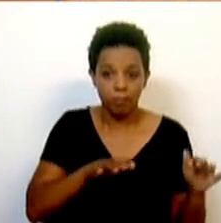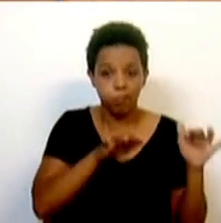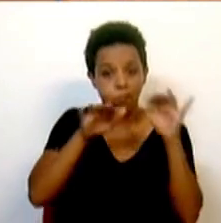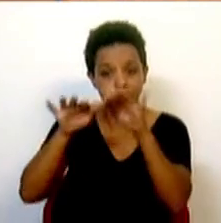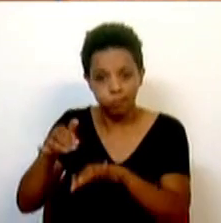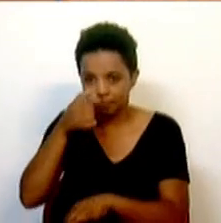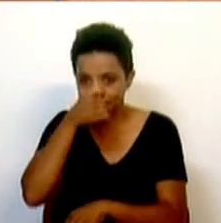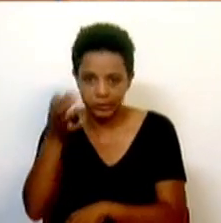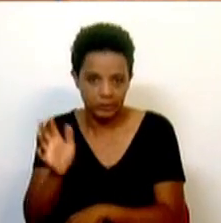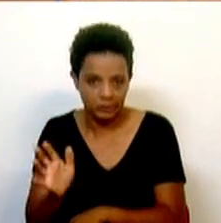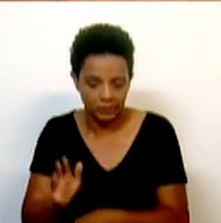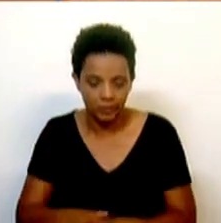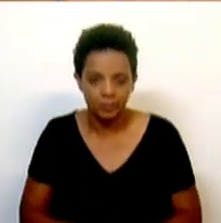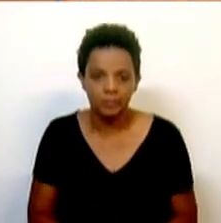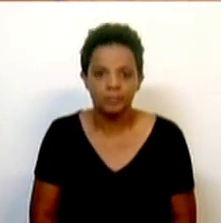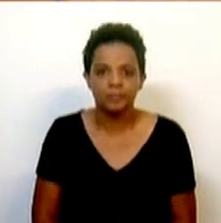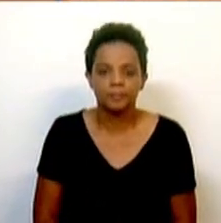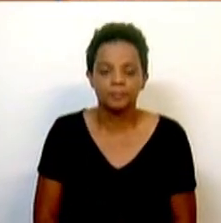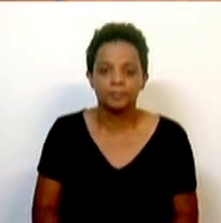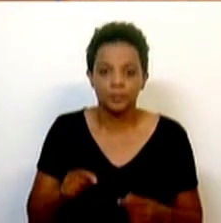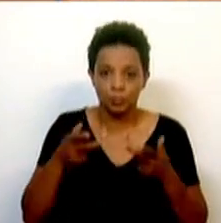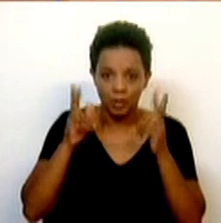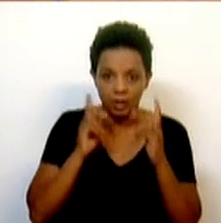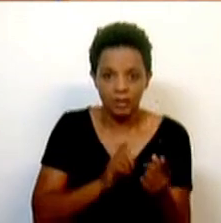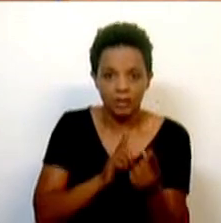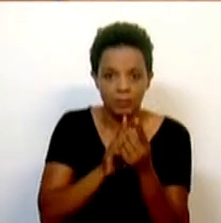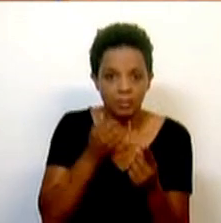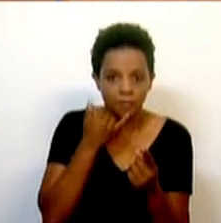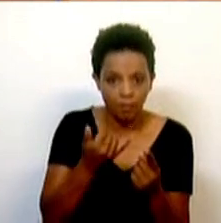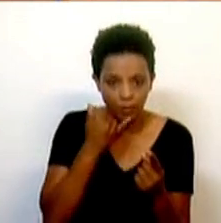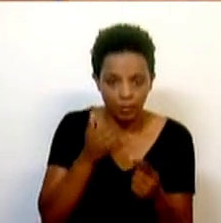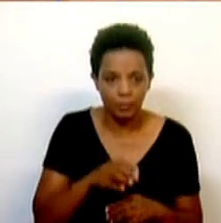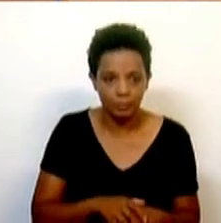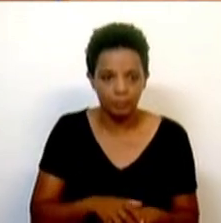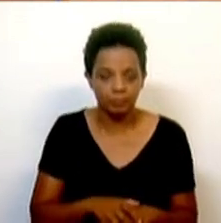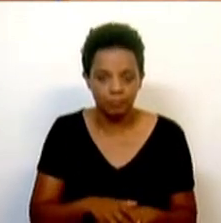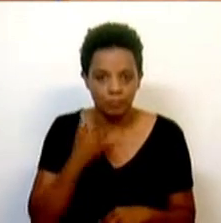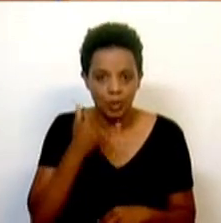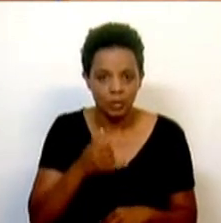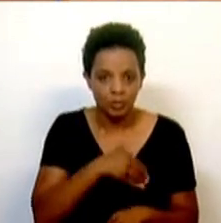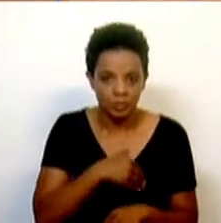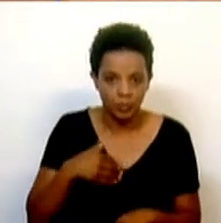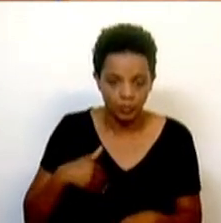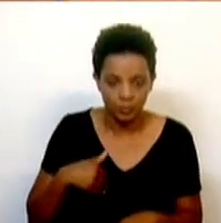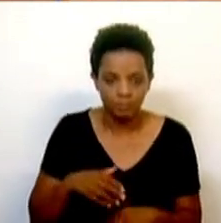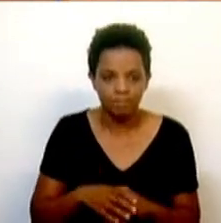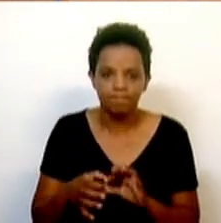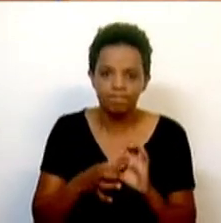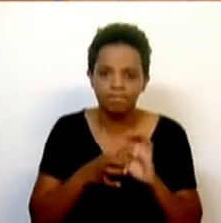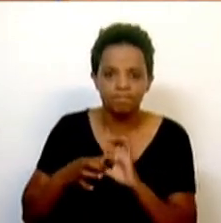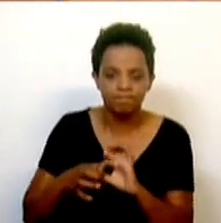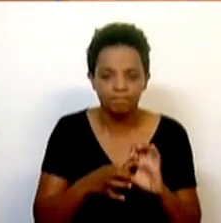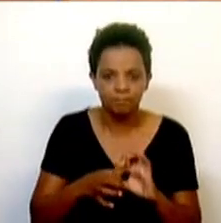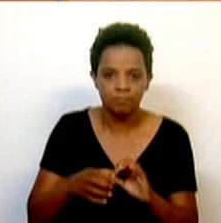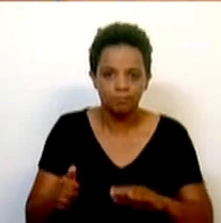sofram constrangimentos. A disponibilidade do atendimento telefónico das linhas de saúde, numa cooperação com o